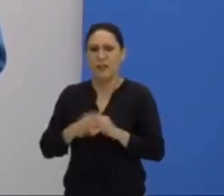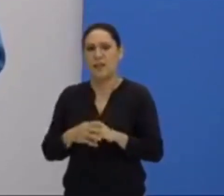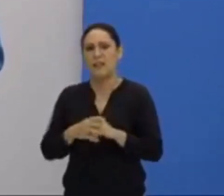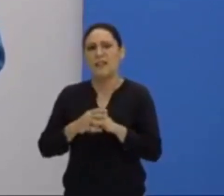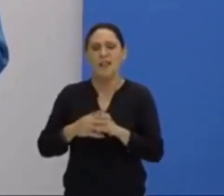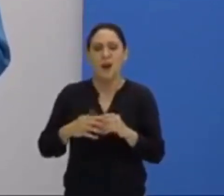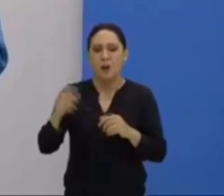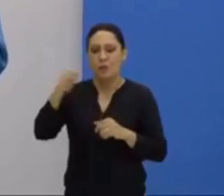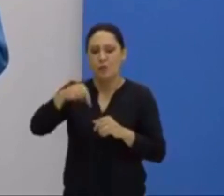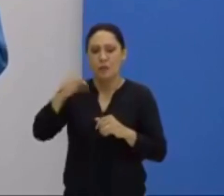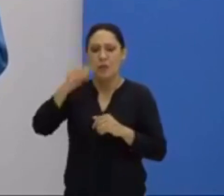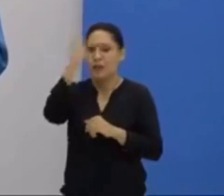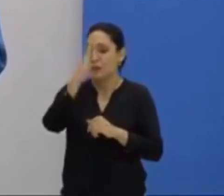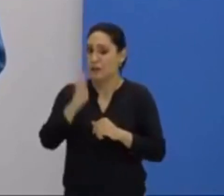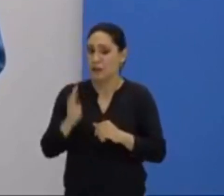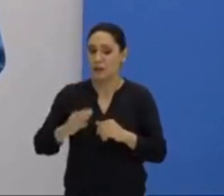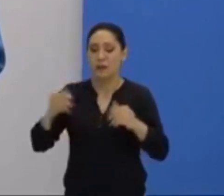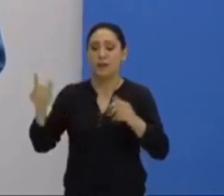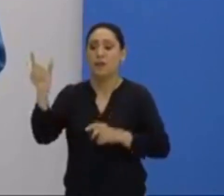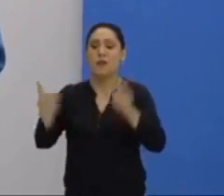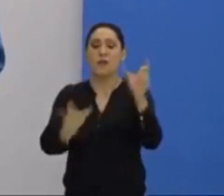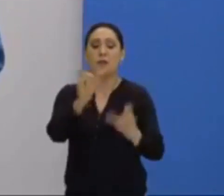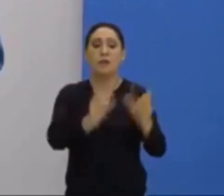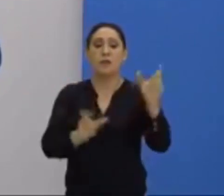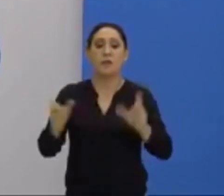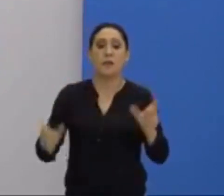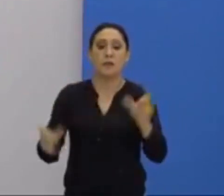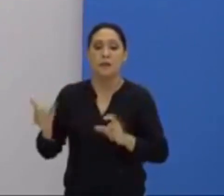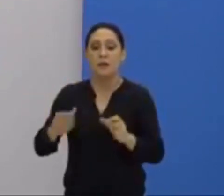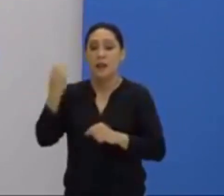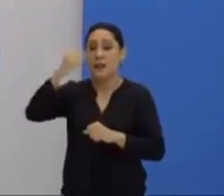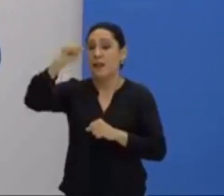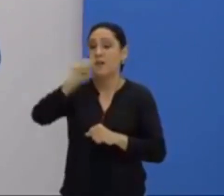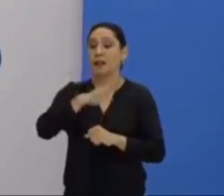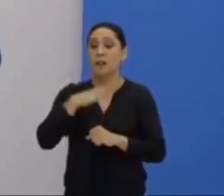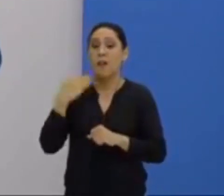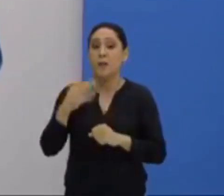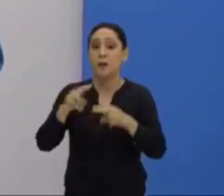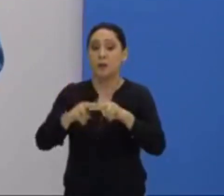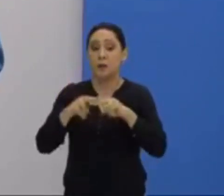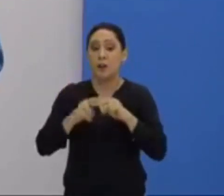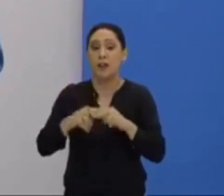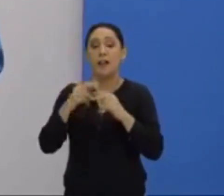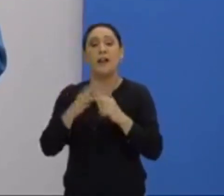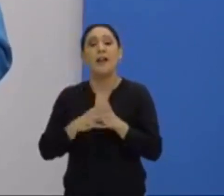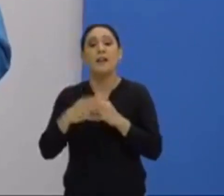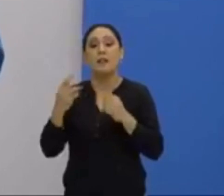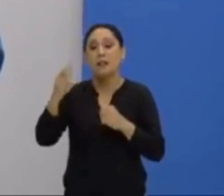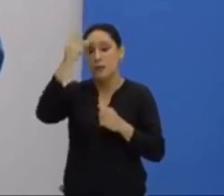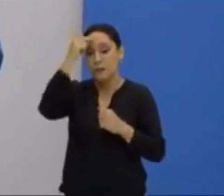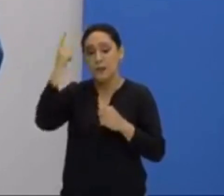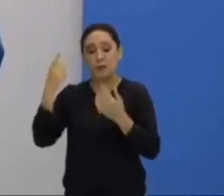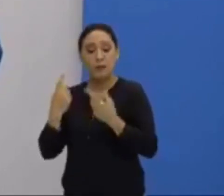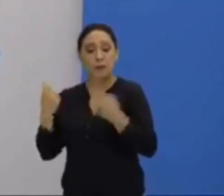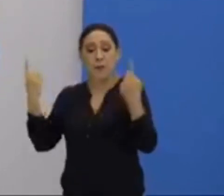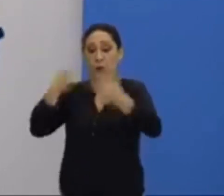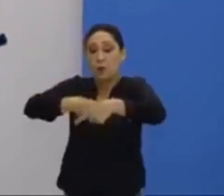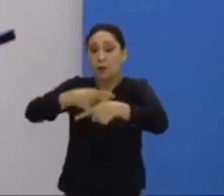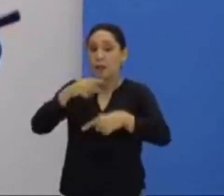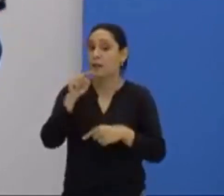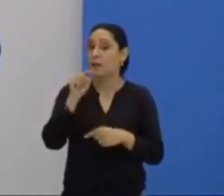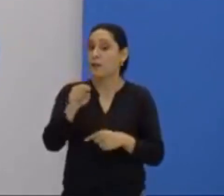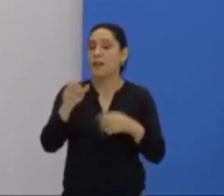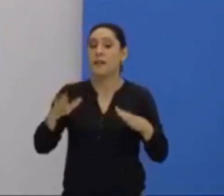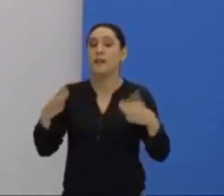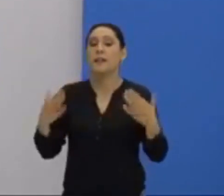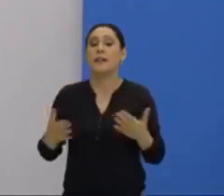território brasileiro, que muitas pessoas acabam defendendo a morte por pessoas que pensam contrário a você. Olha